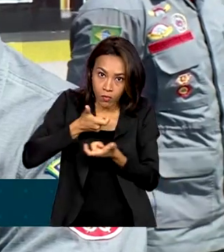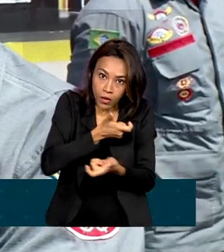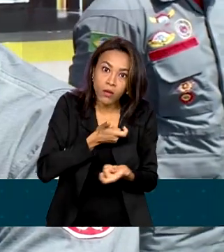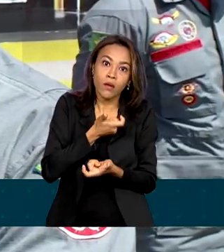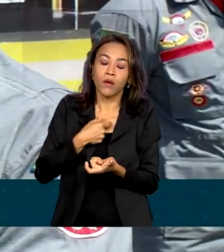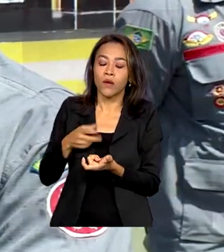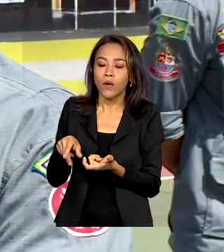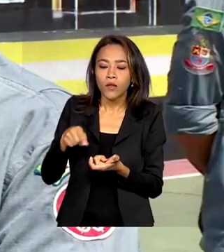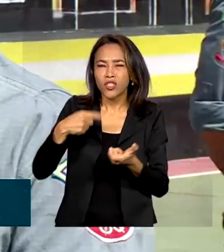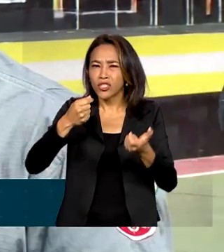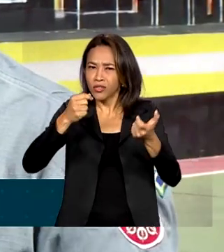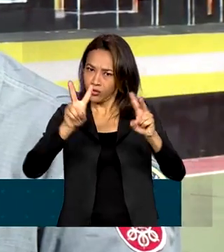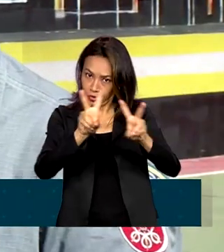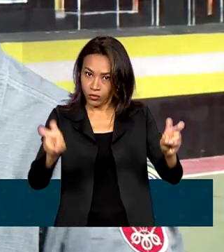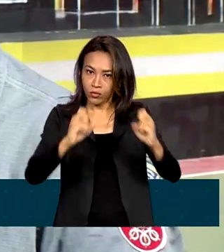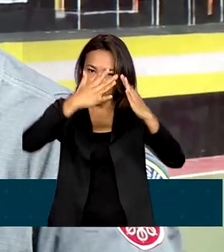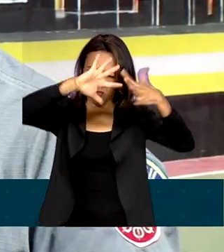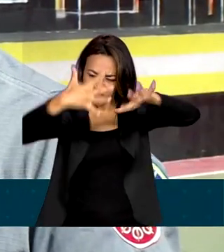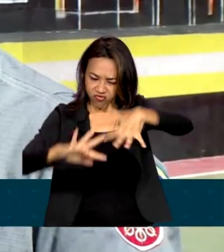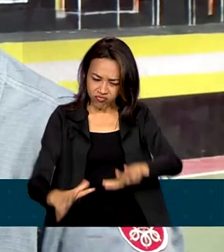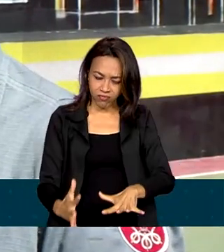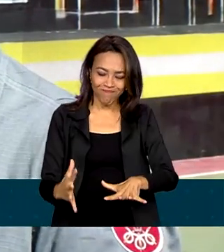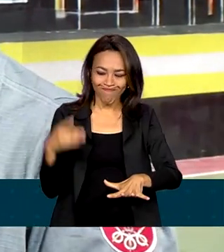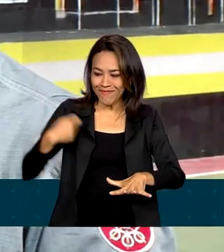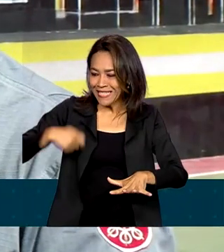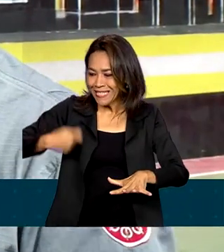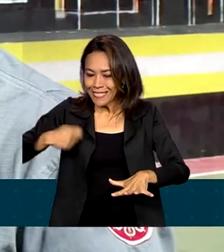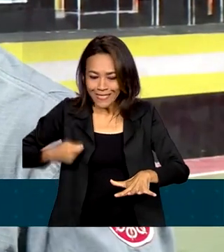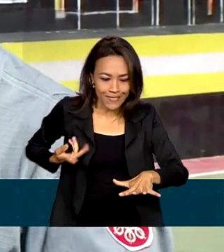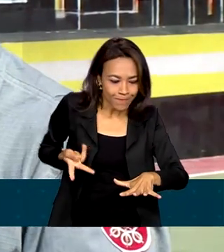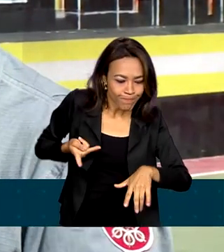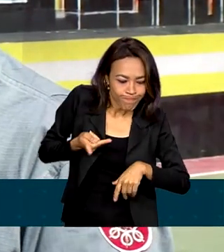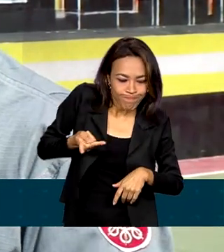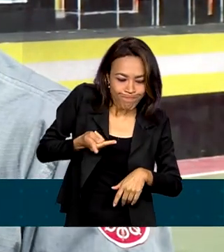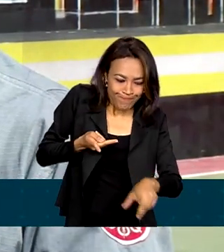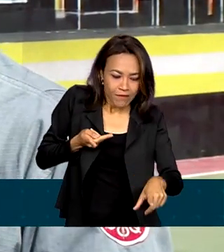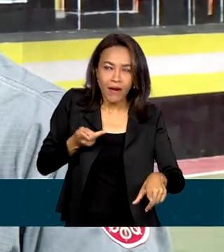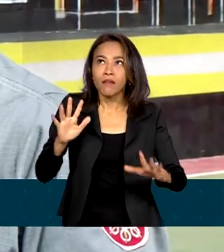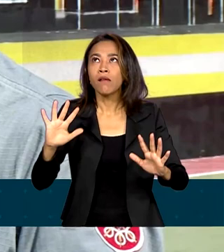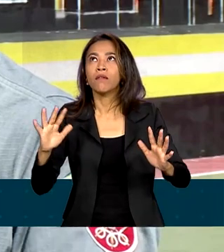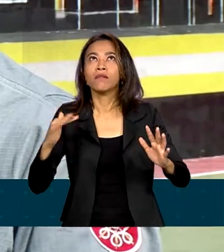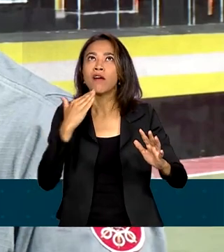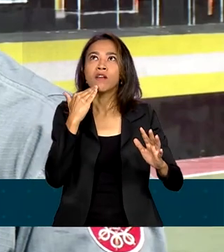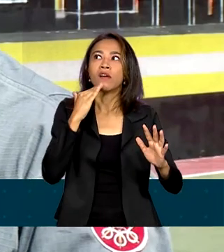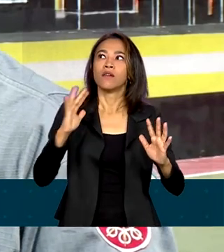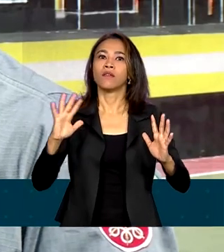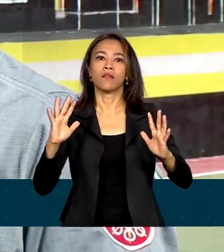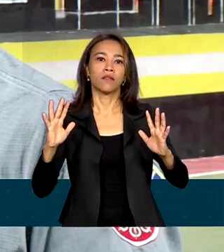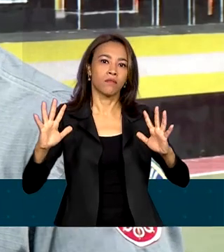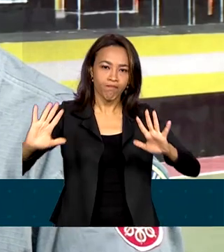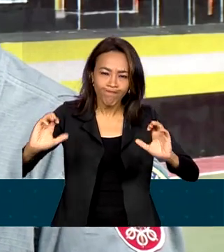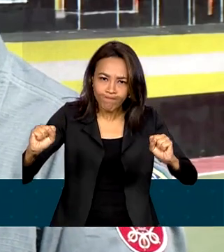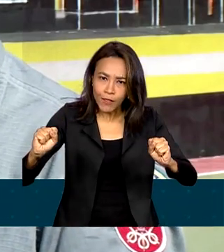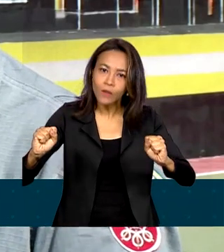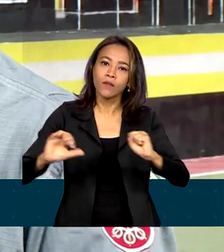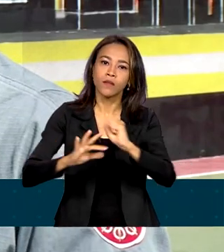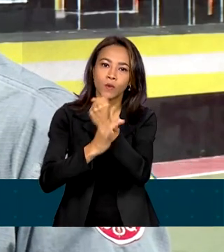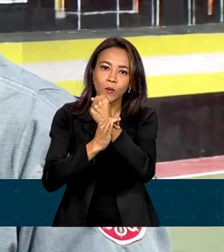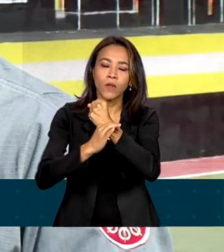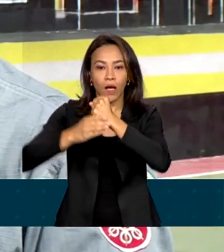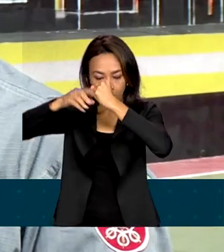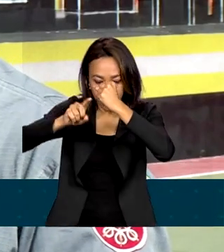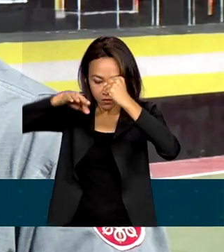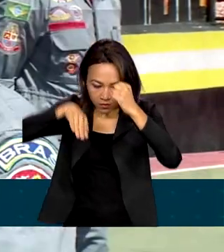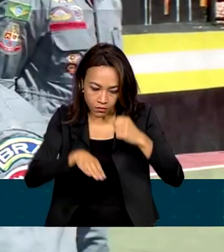e resgate estruturas colapsadas, onde a gente tem que acessar uma vítima em um ambiente instável, estabilizar esse ambiente e fazer o